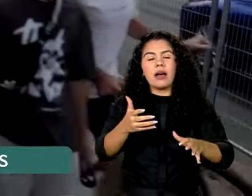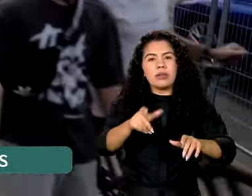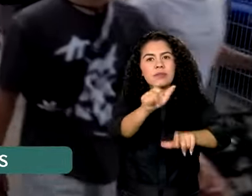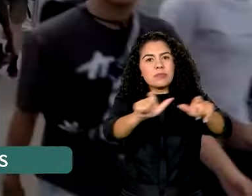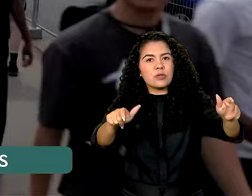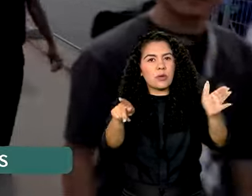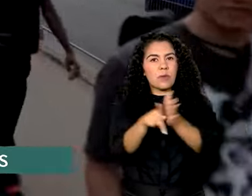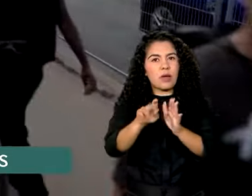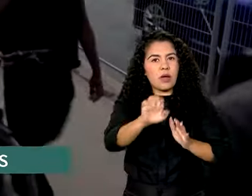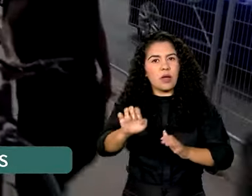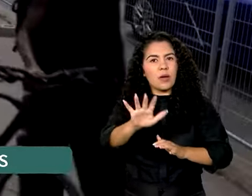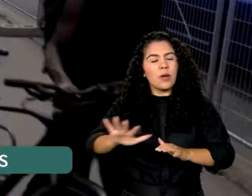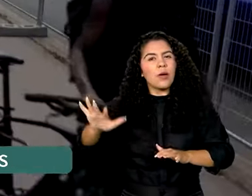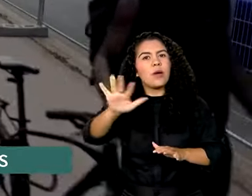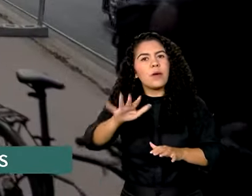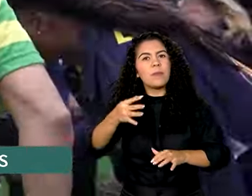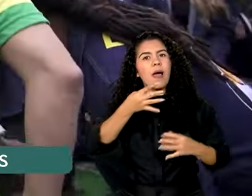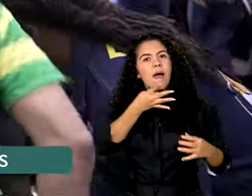nossas belezas naturais.